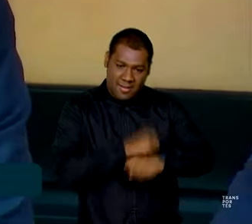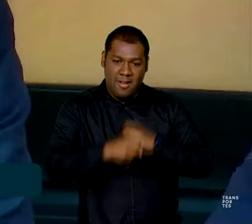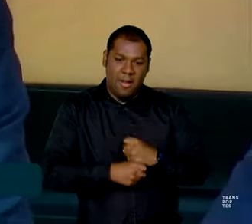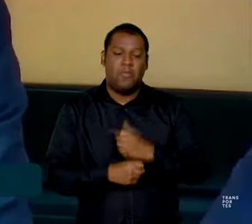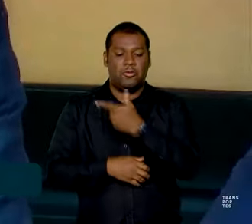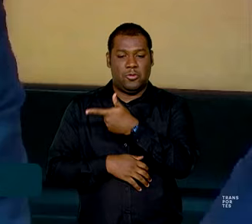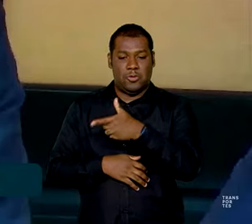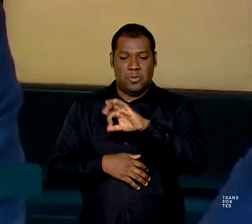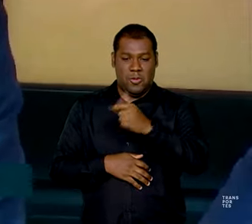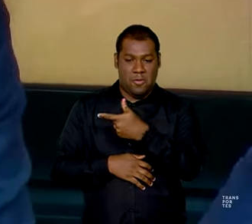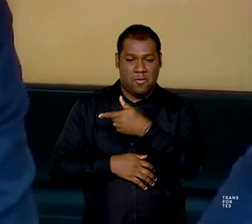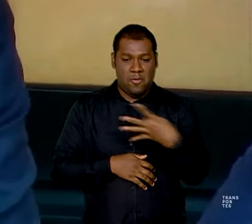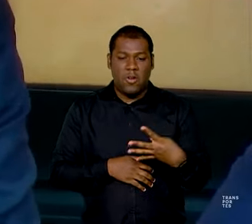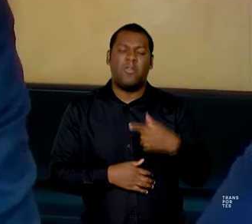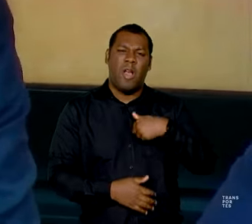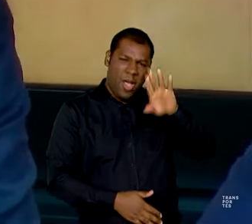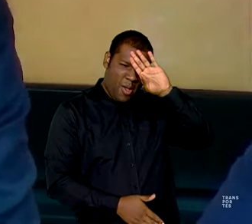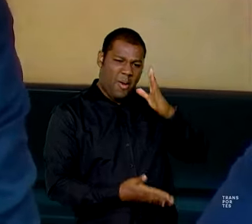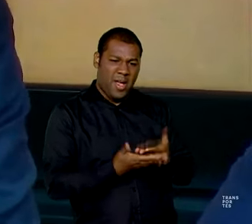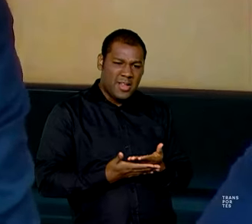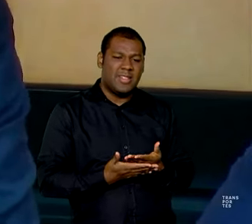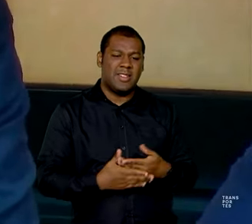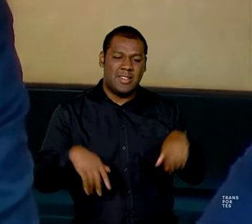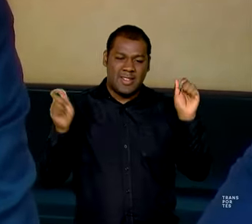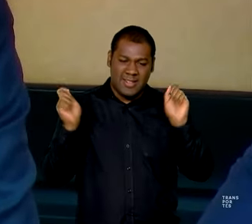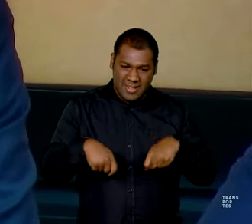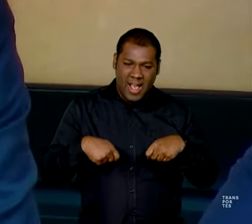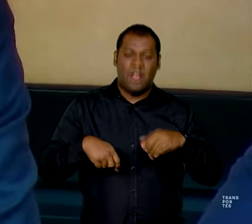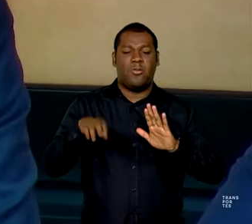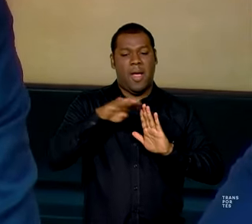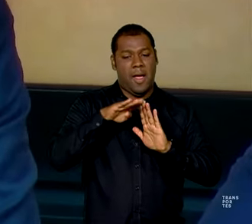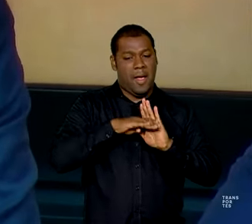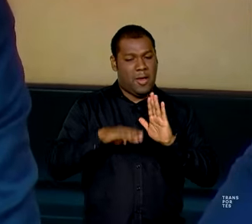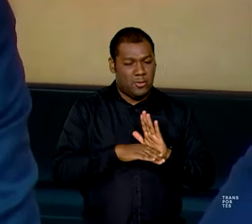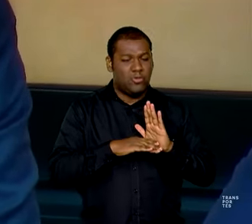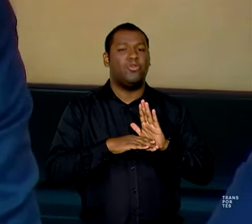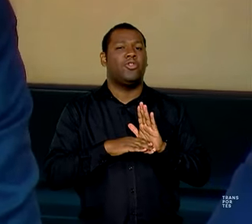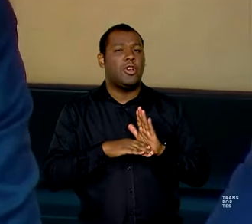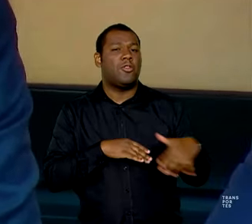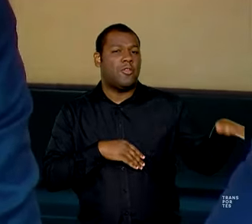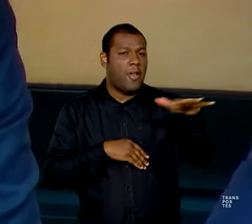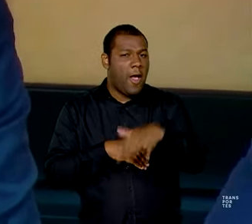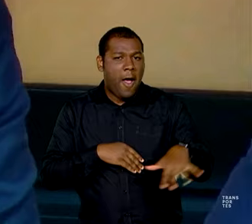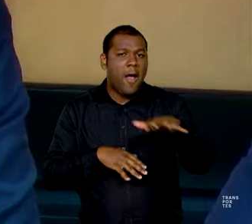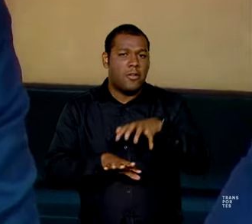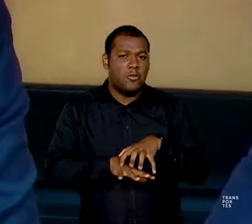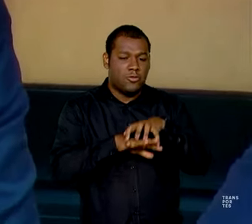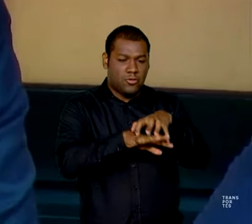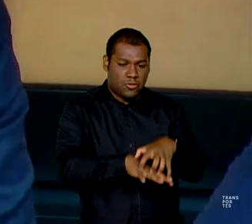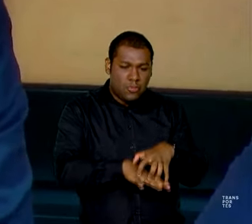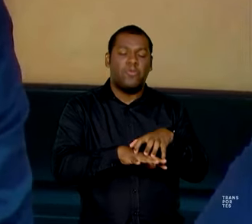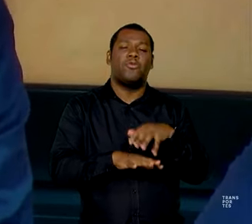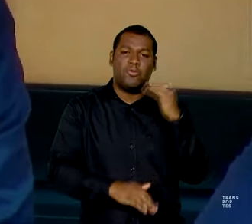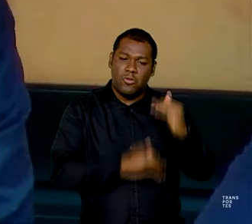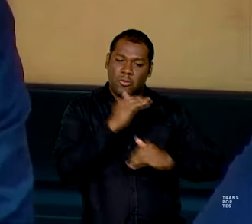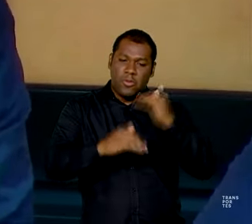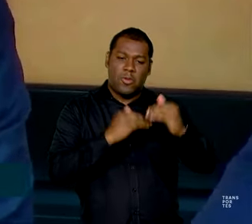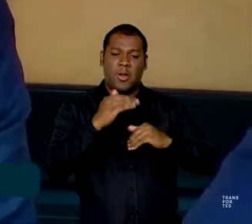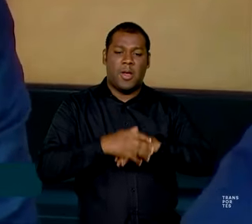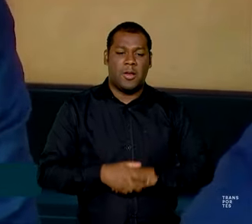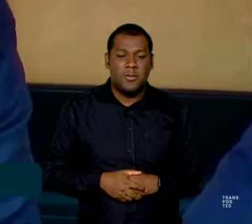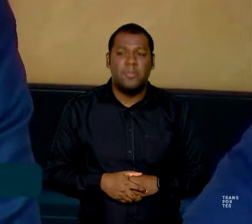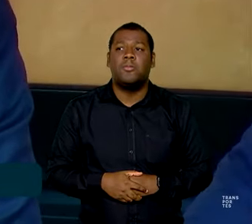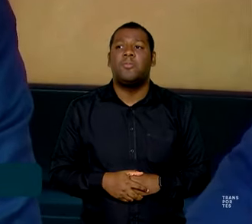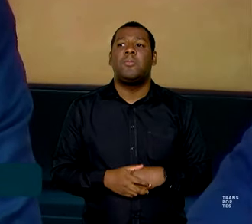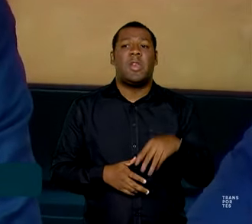confiante que a gente possa avançar, de fato, nessa agenda hidroviária. Nós estamos falando aí de cinco novas hidrovias. É a primeira vez na